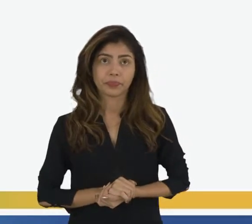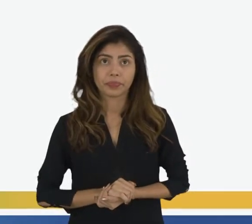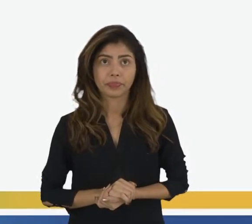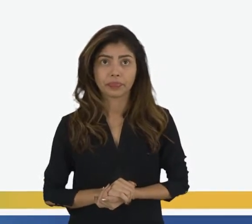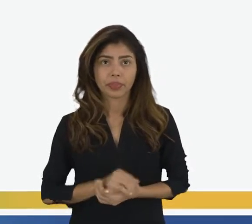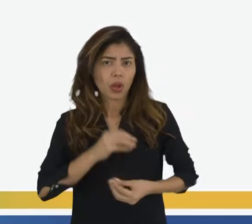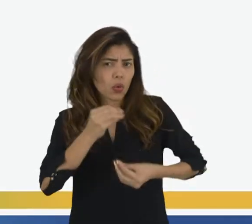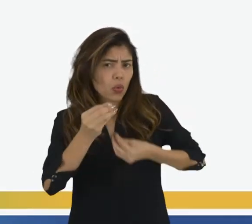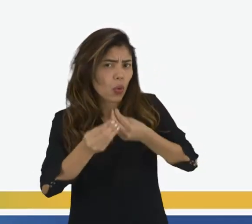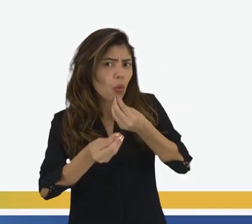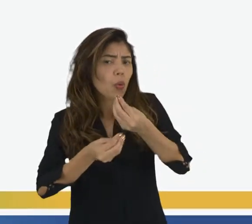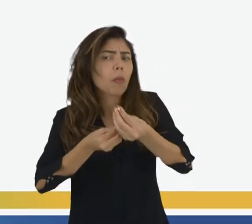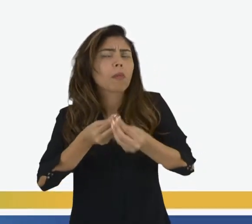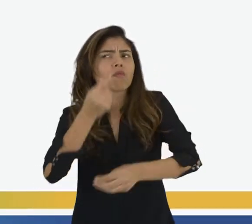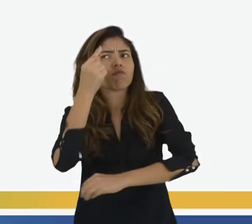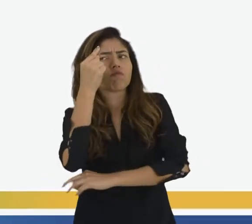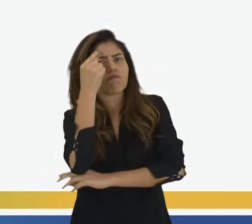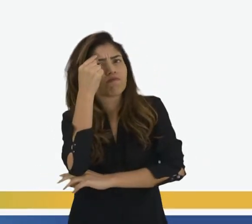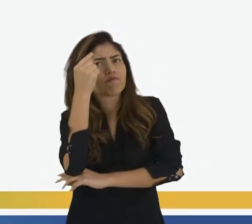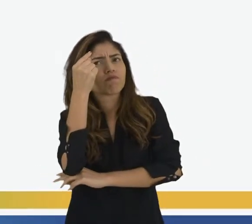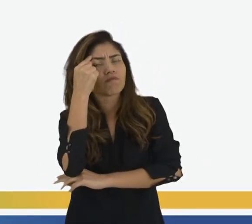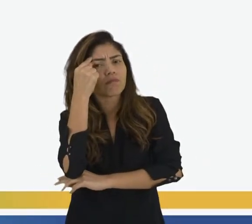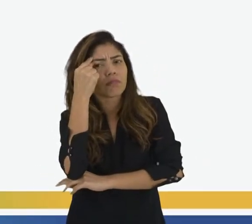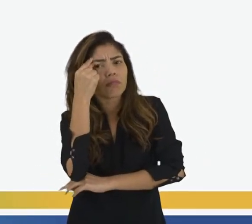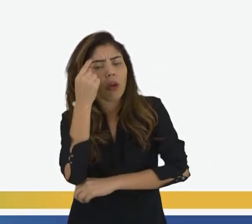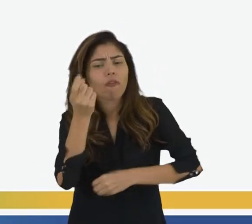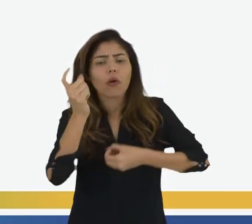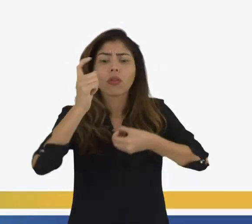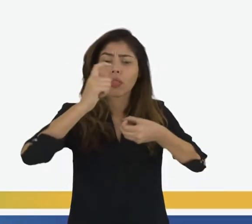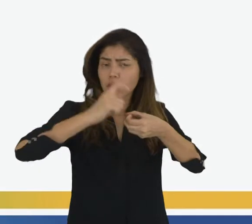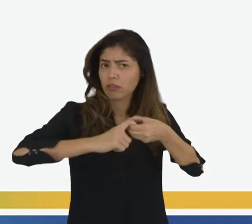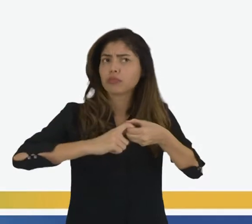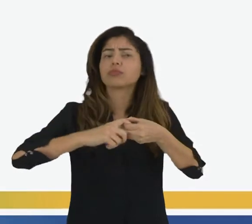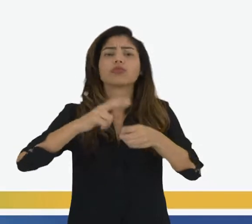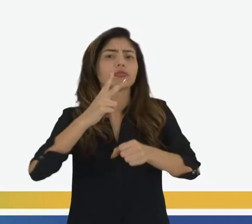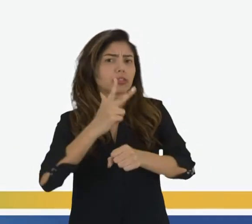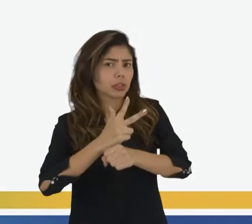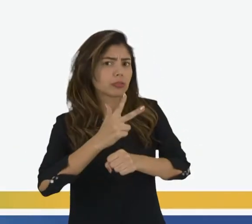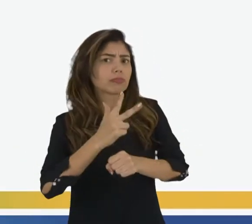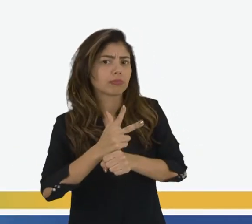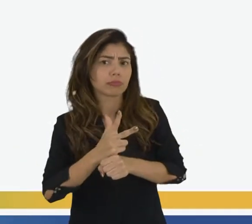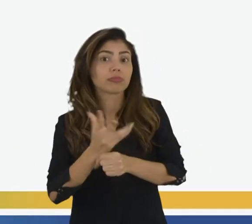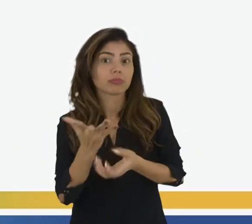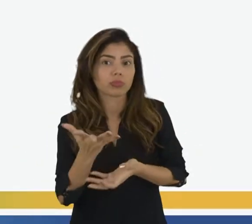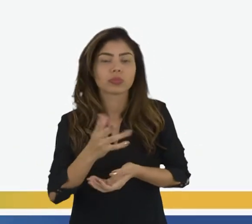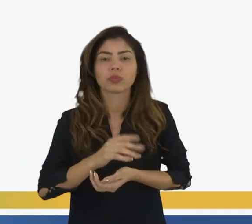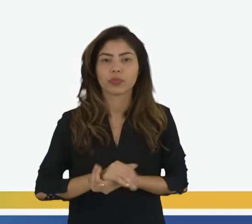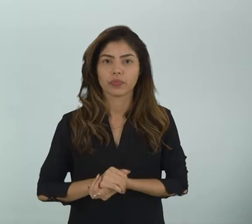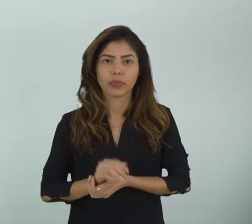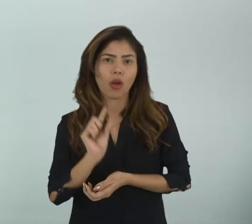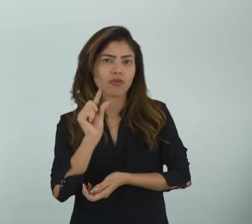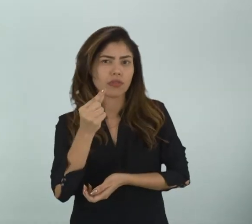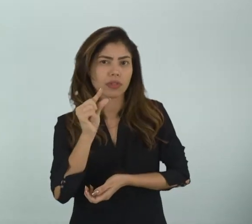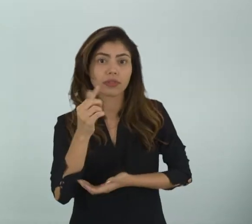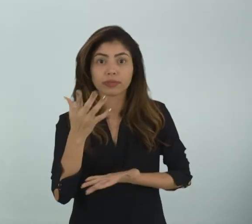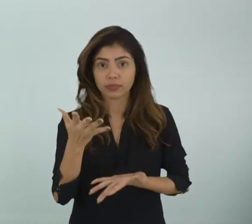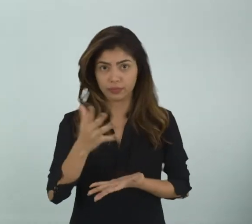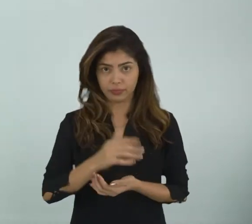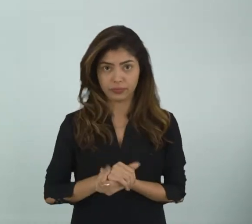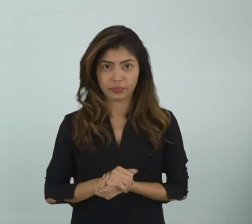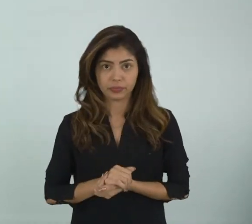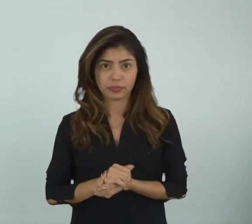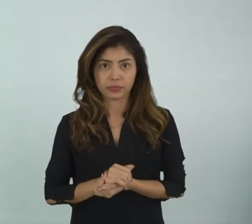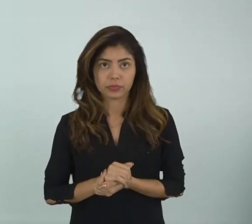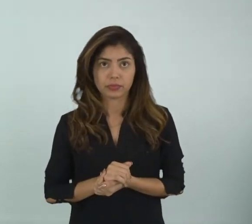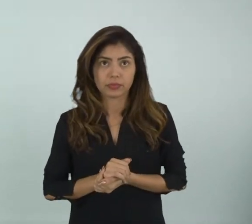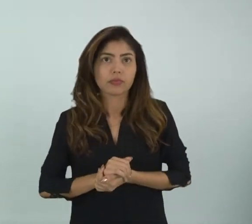Como seria um ciclo Voltando lá para o nosso filme O nosso videozinho Um trecho do filme Um